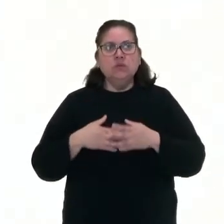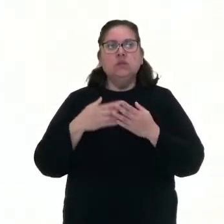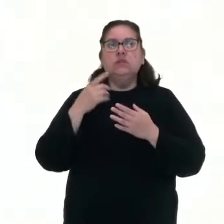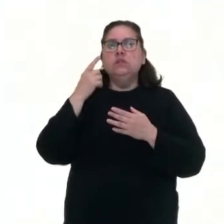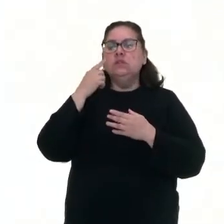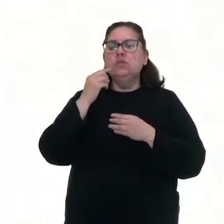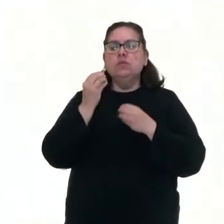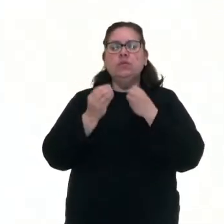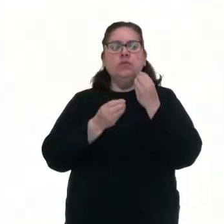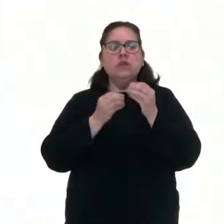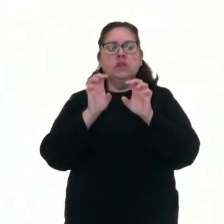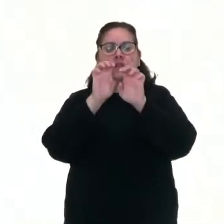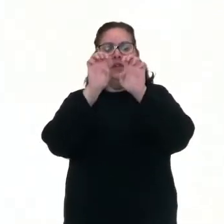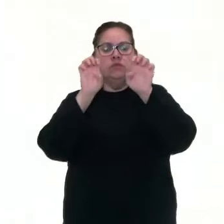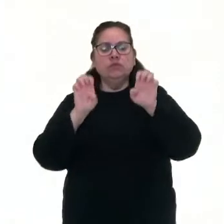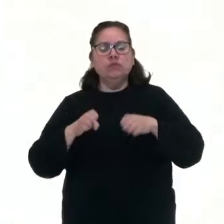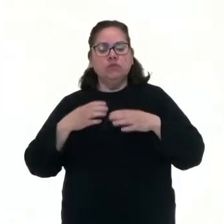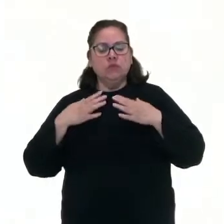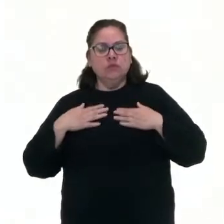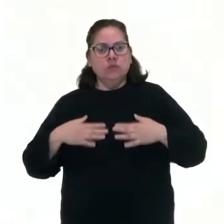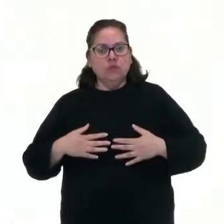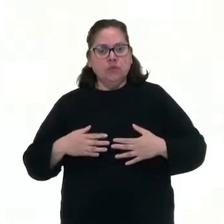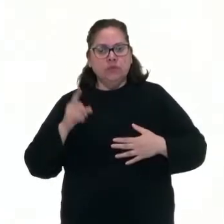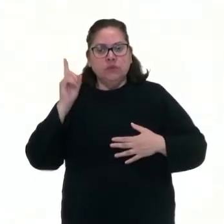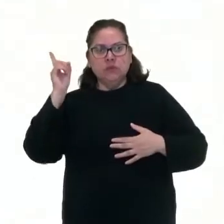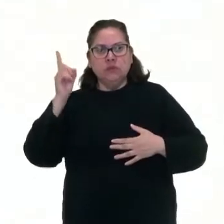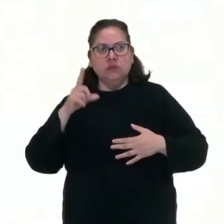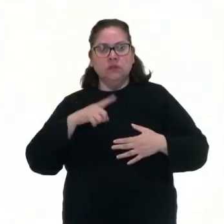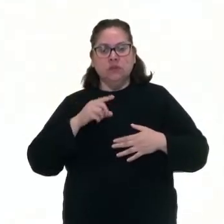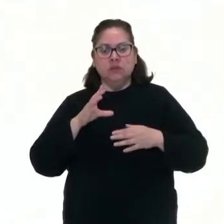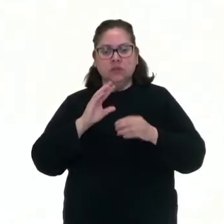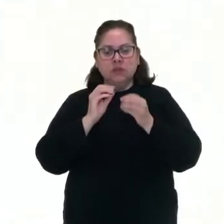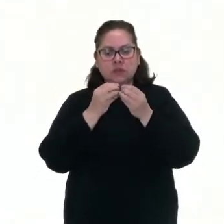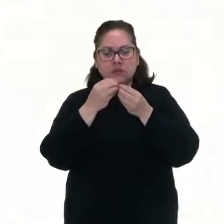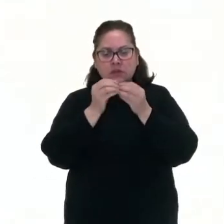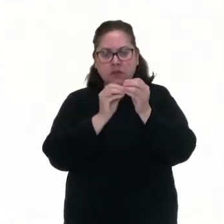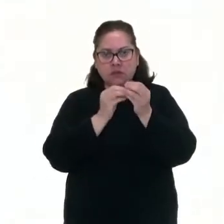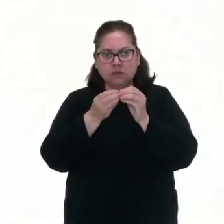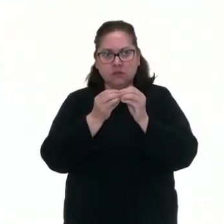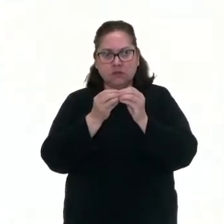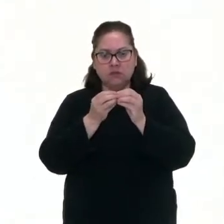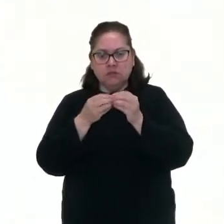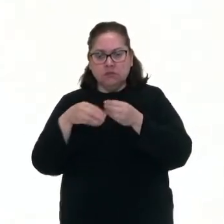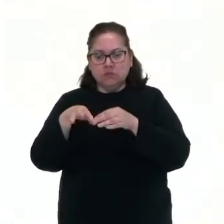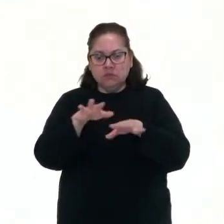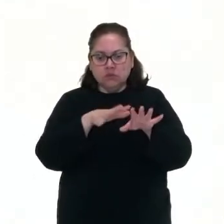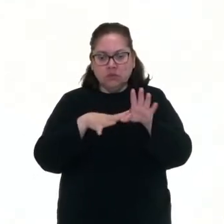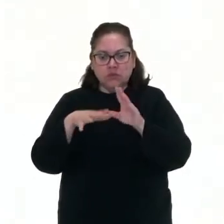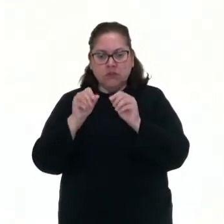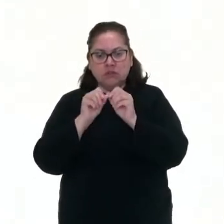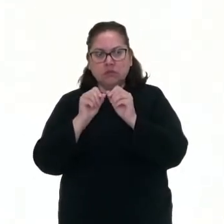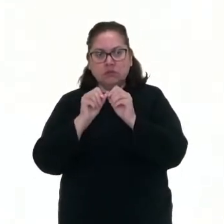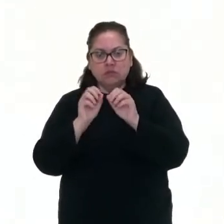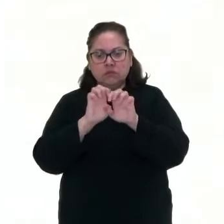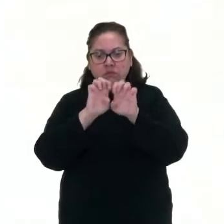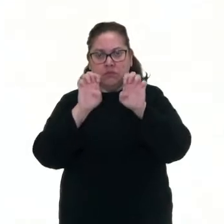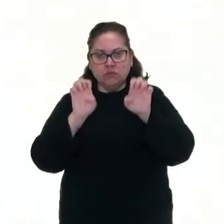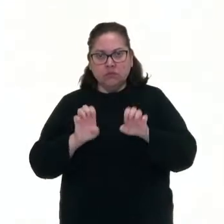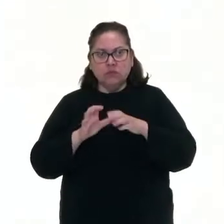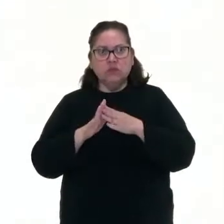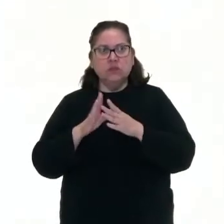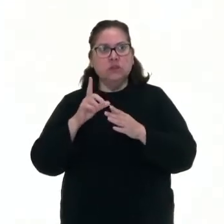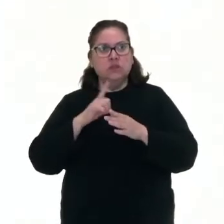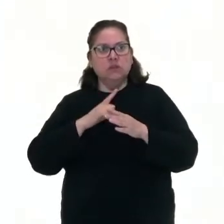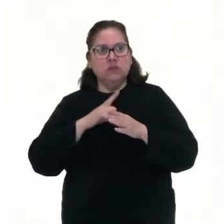E como que é a estrutura do corpo deles? Eles têm células e essas células vão se organizar e vão formar uma estrutura. Então,